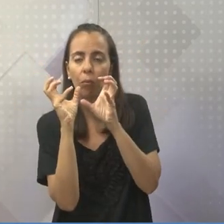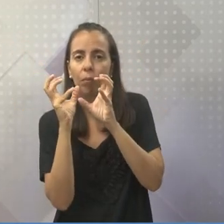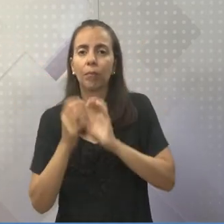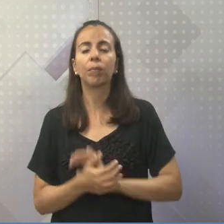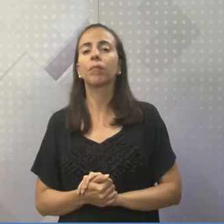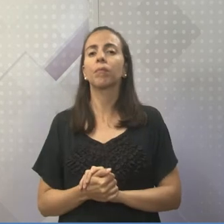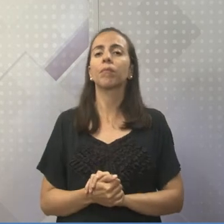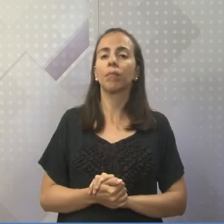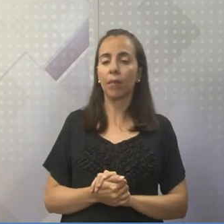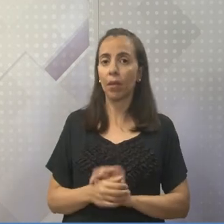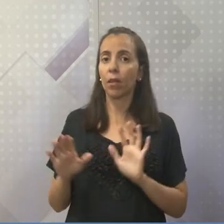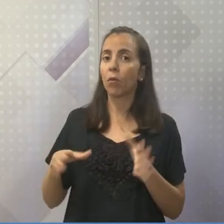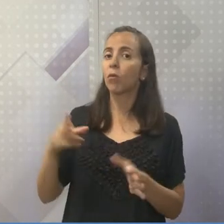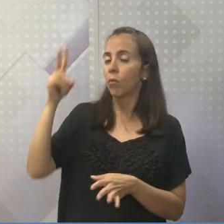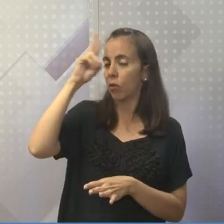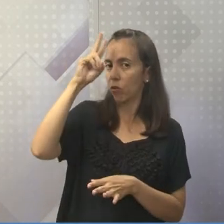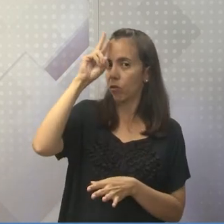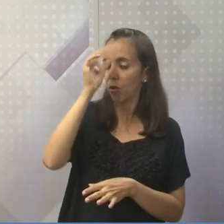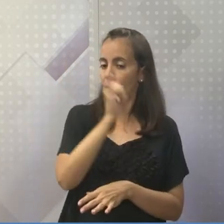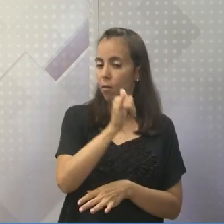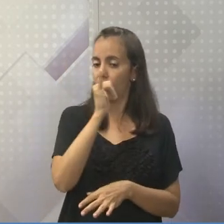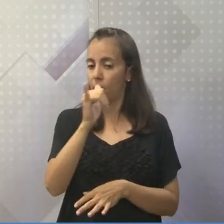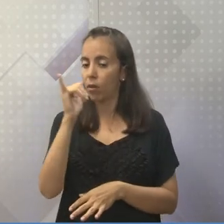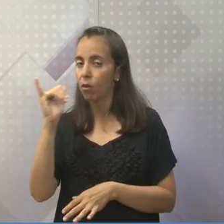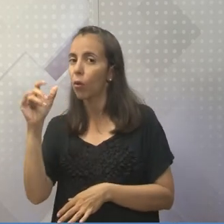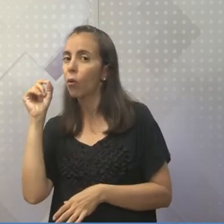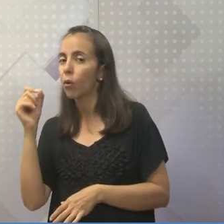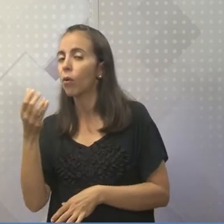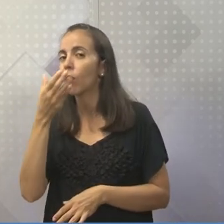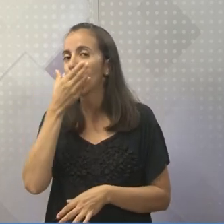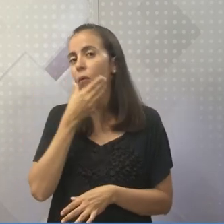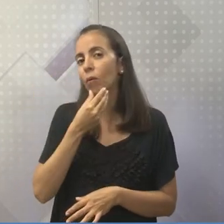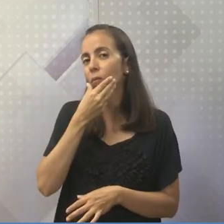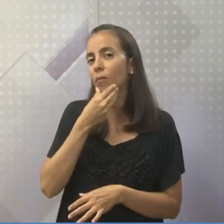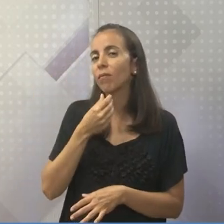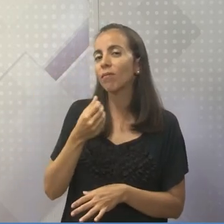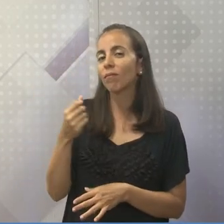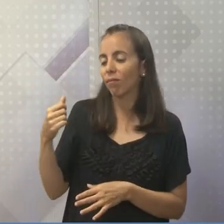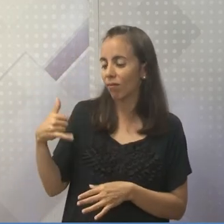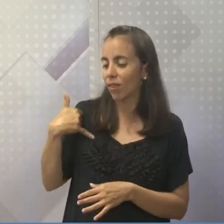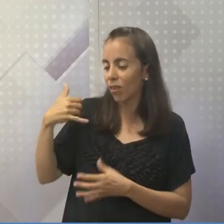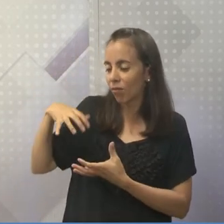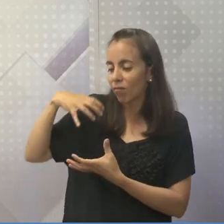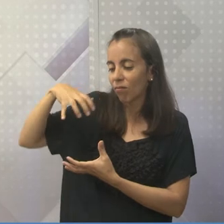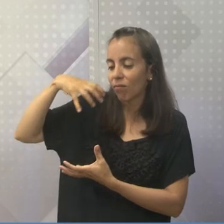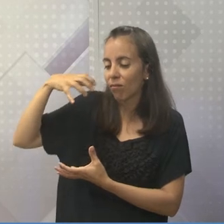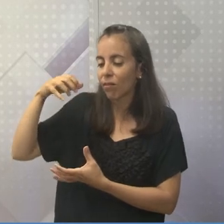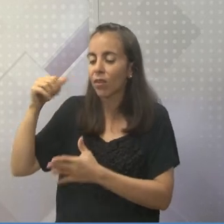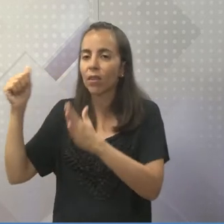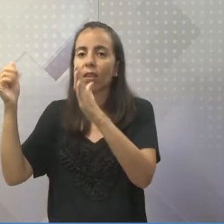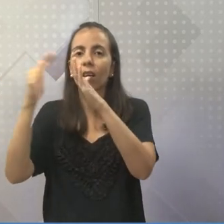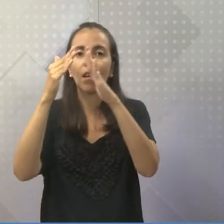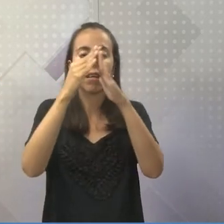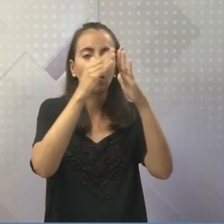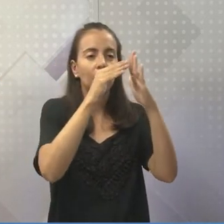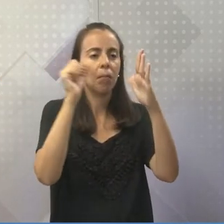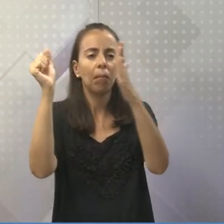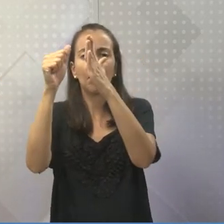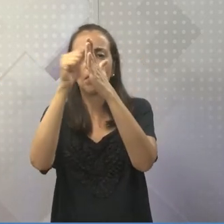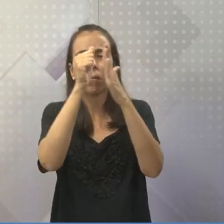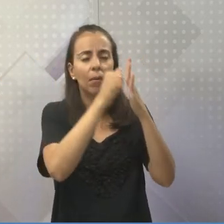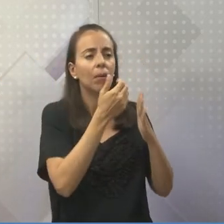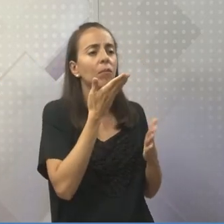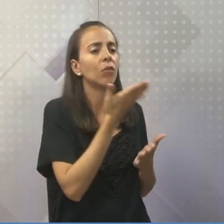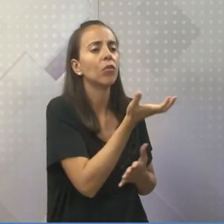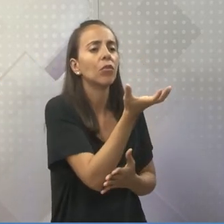Inverno. E eles diziam que era um senhorzinho que batia nas portas pedindo ajuda e abrigo. E a